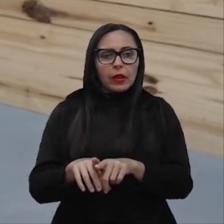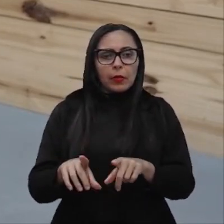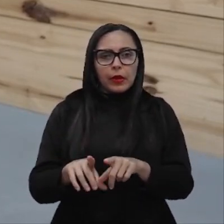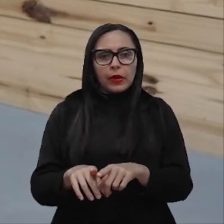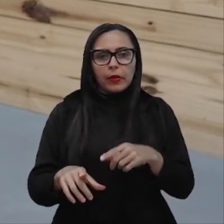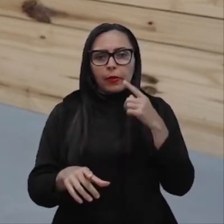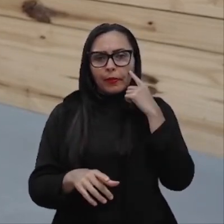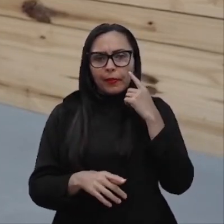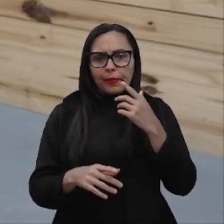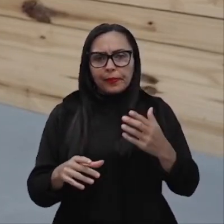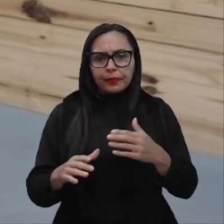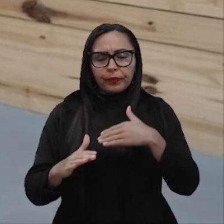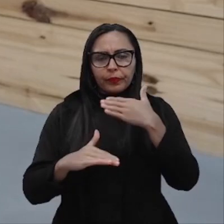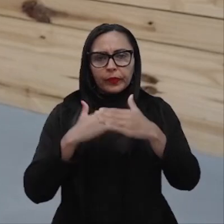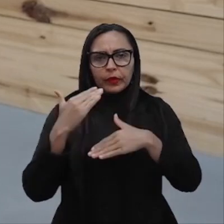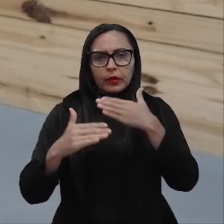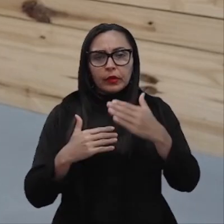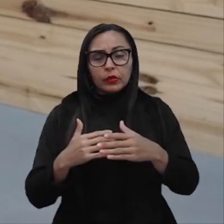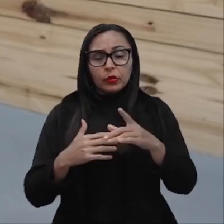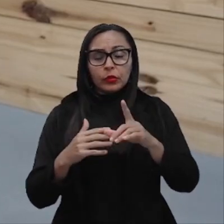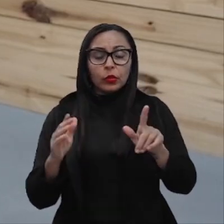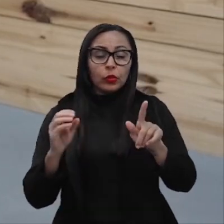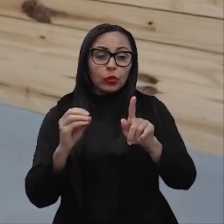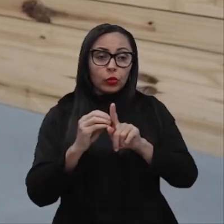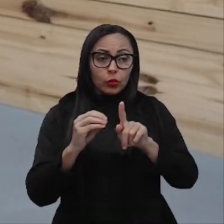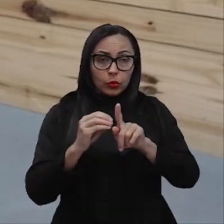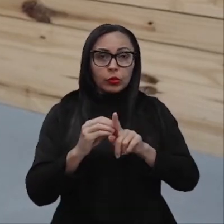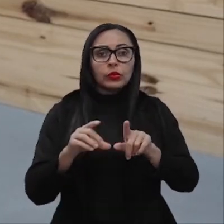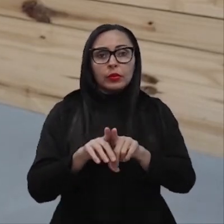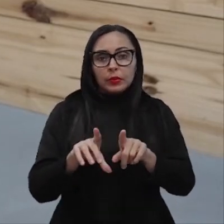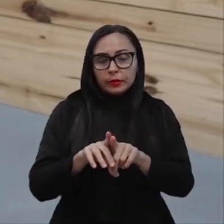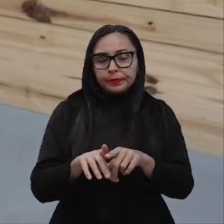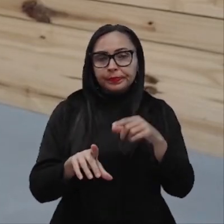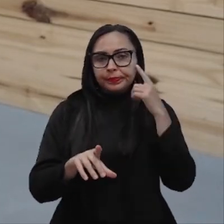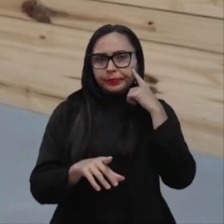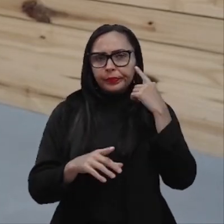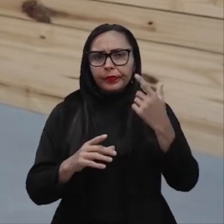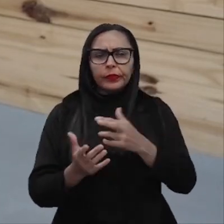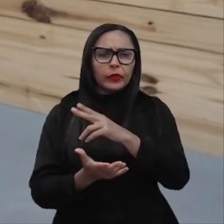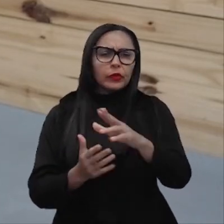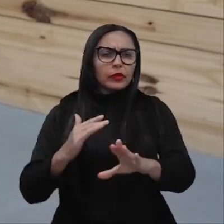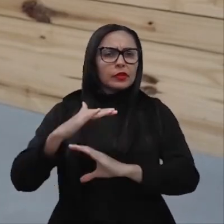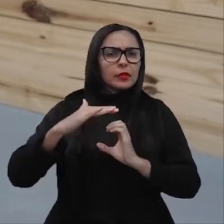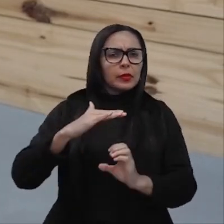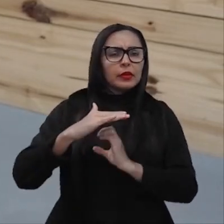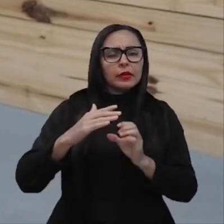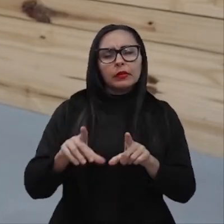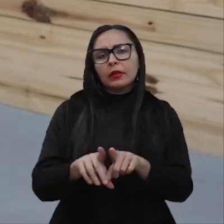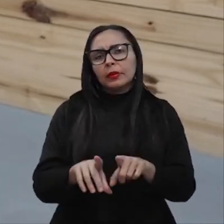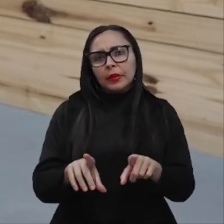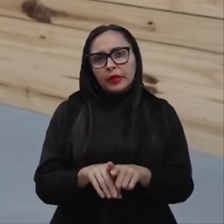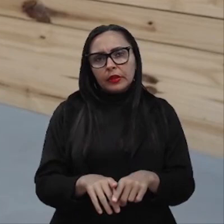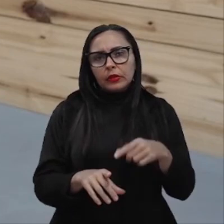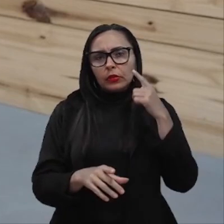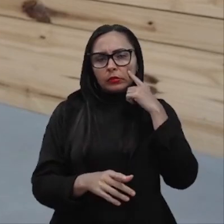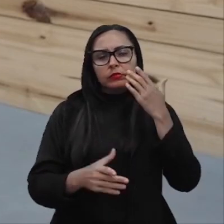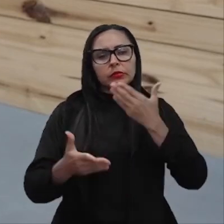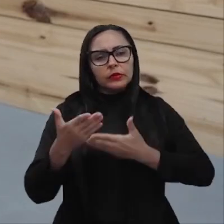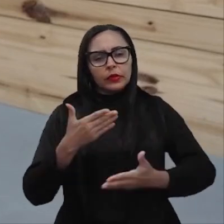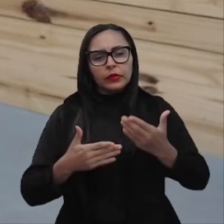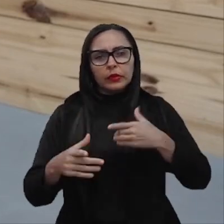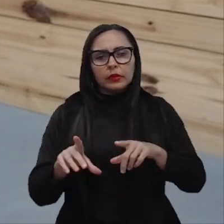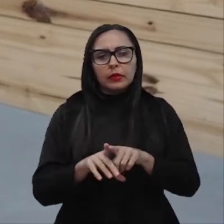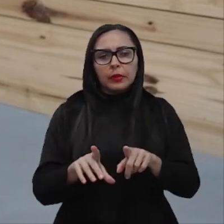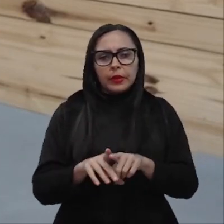do Google, Pinterest e dentre outras empresas aí no mercado, todas desenvolvidas em cima da plataforma Python. Então,